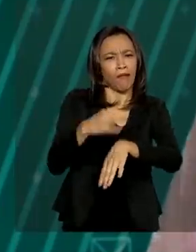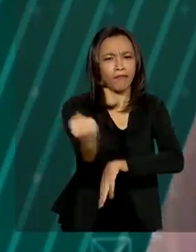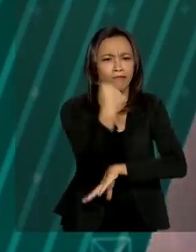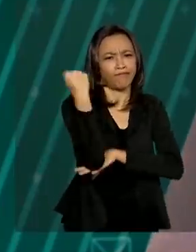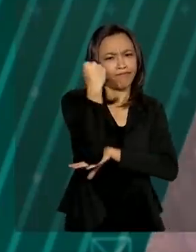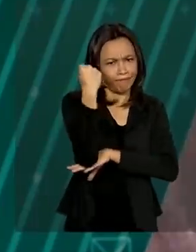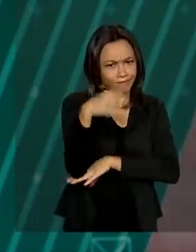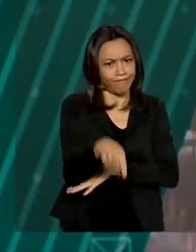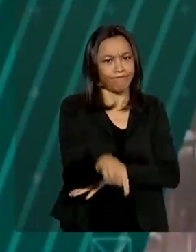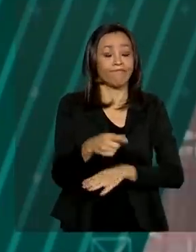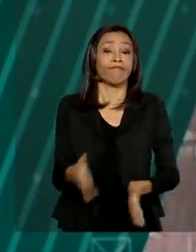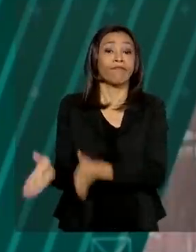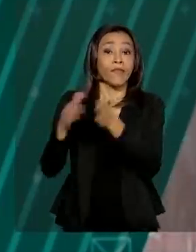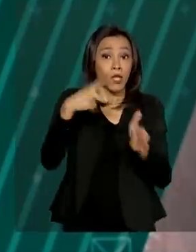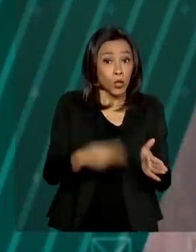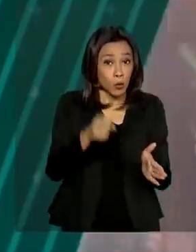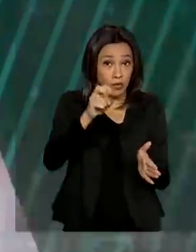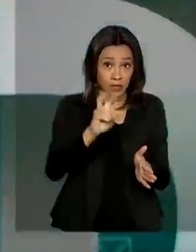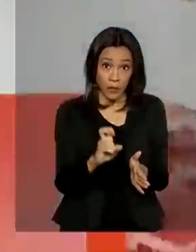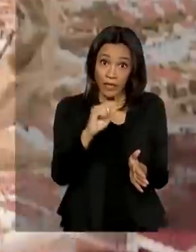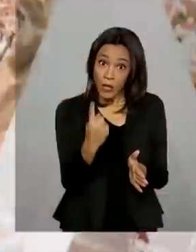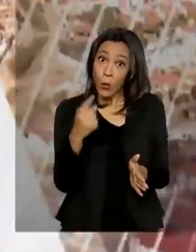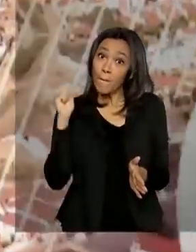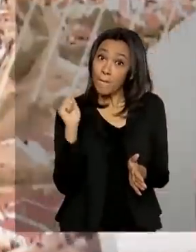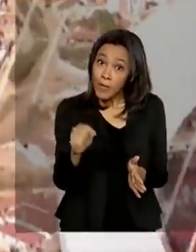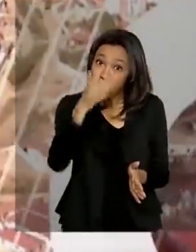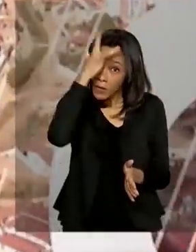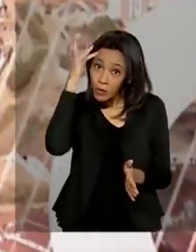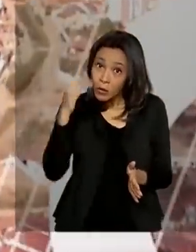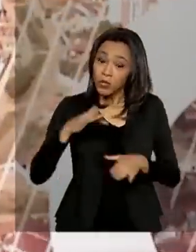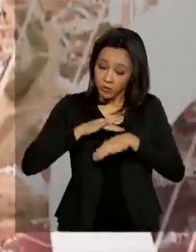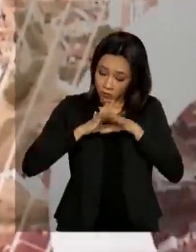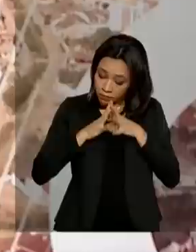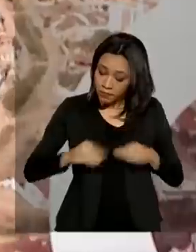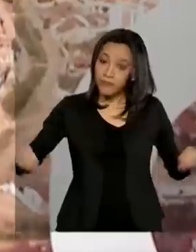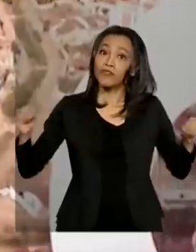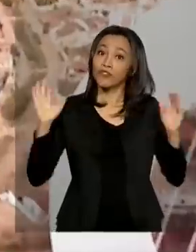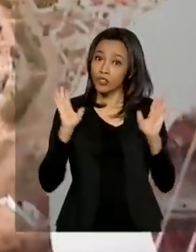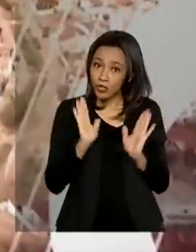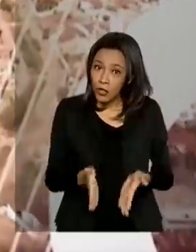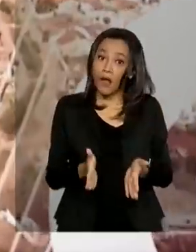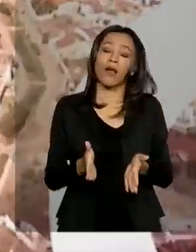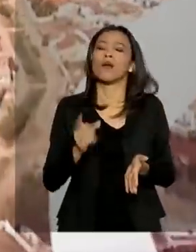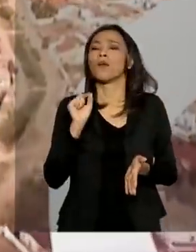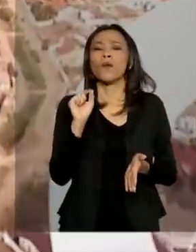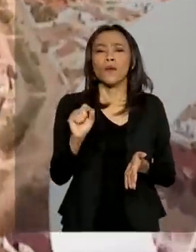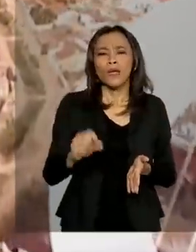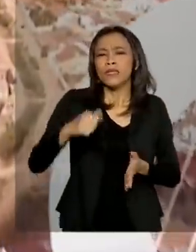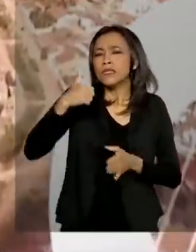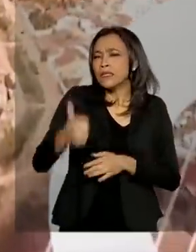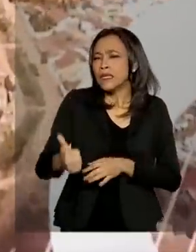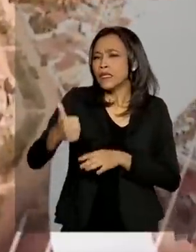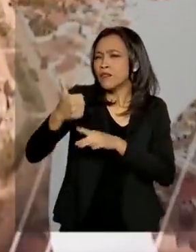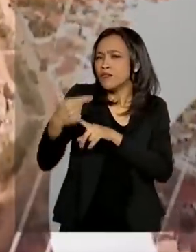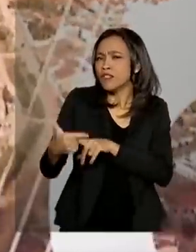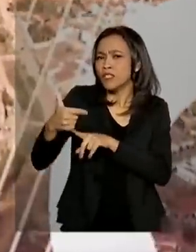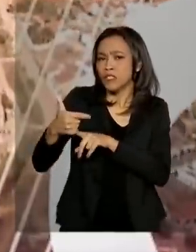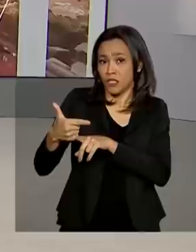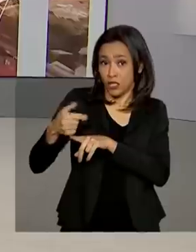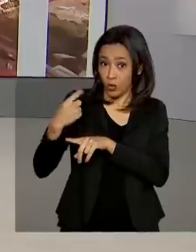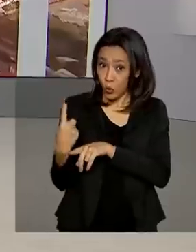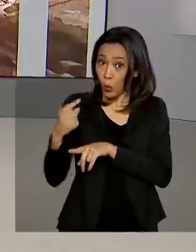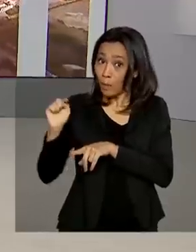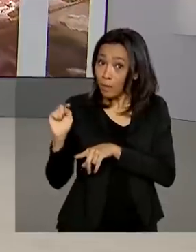O Brasil tem mais de 51 mil pessoas recuperadas do coronavírus, entre os cerca de 121 mil infectados.